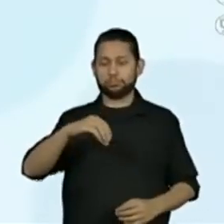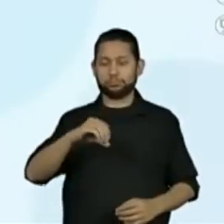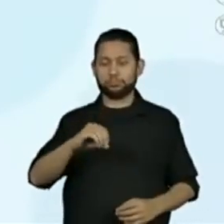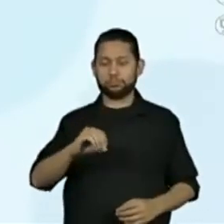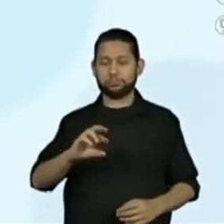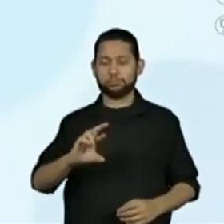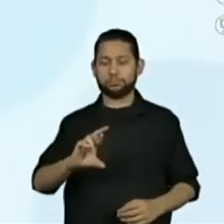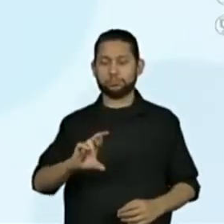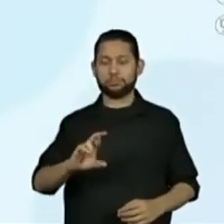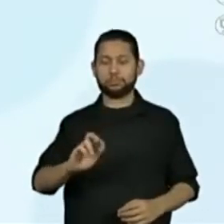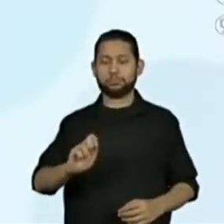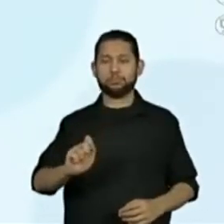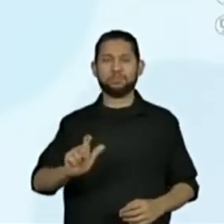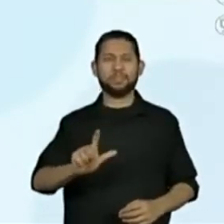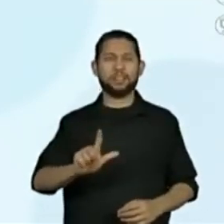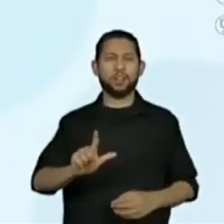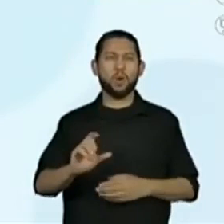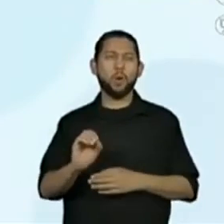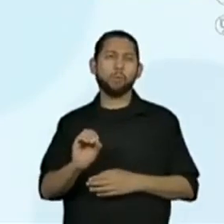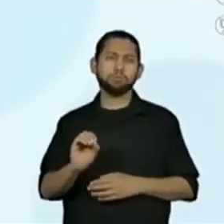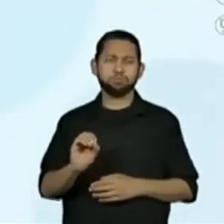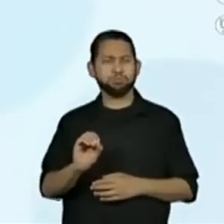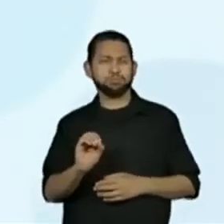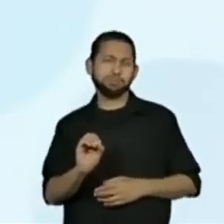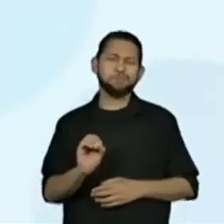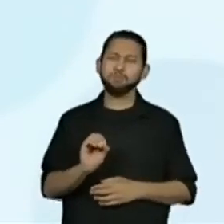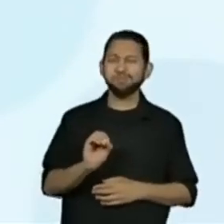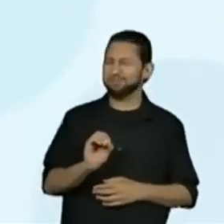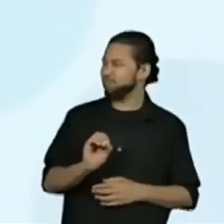Ai, peraí que esse O ficou muito feio.